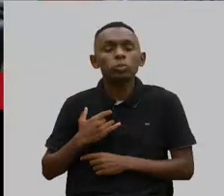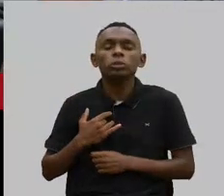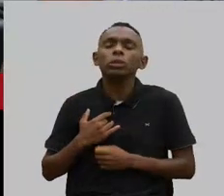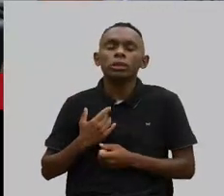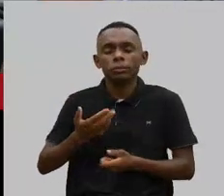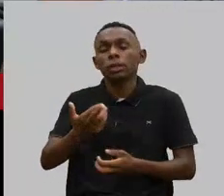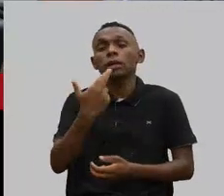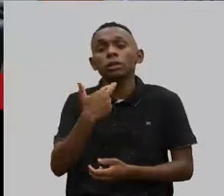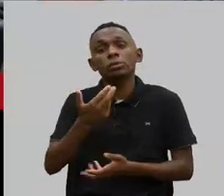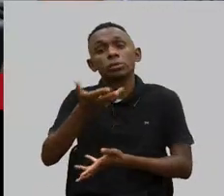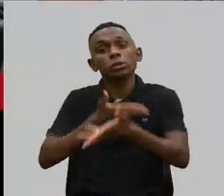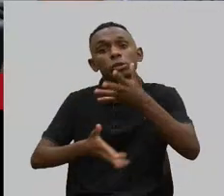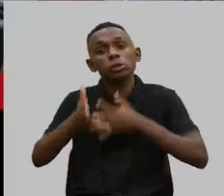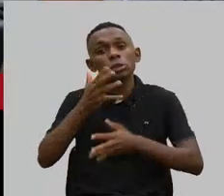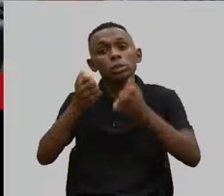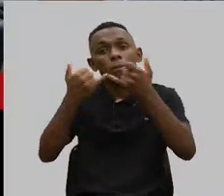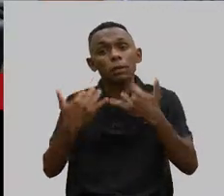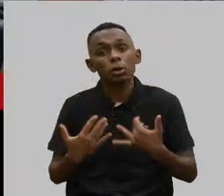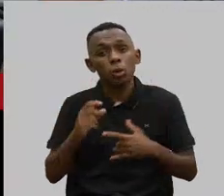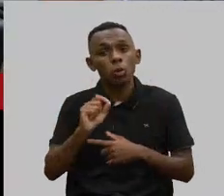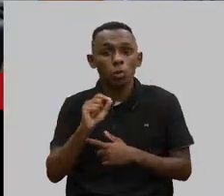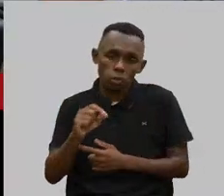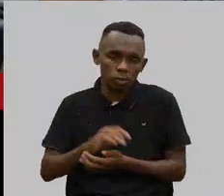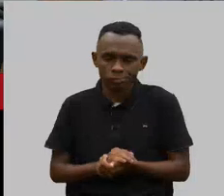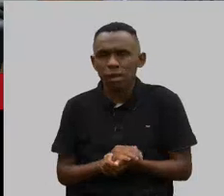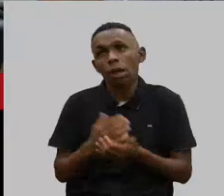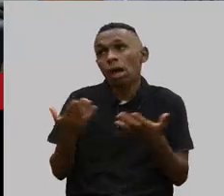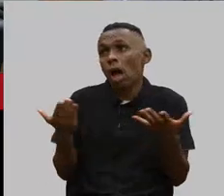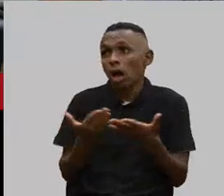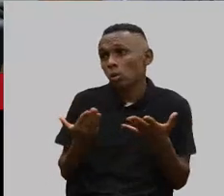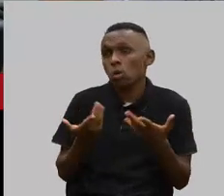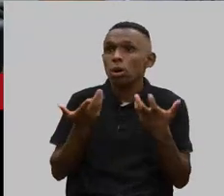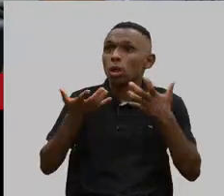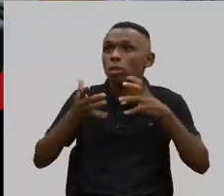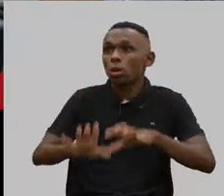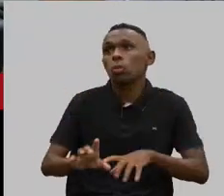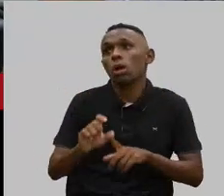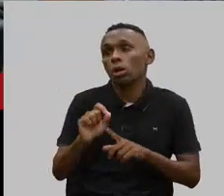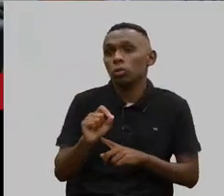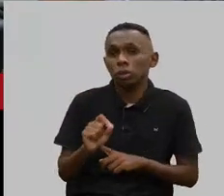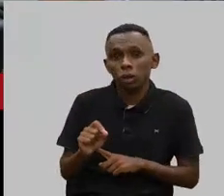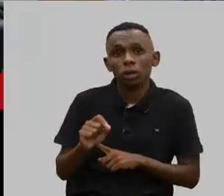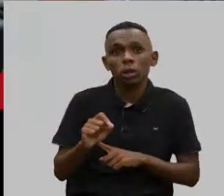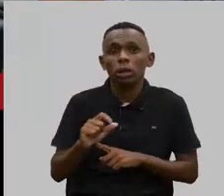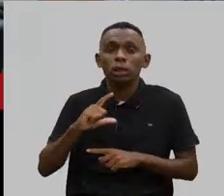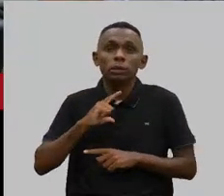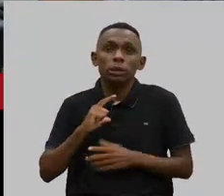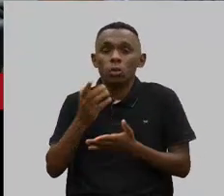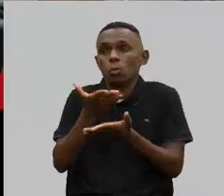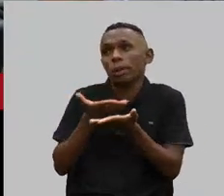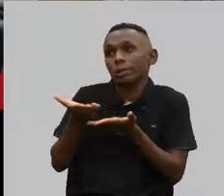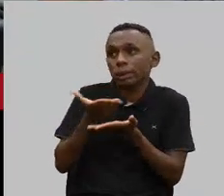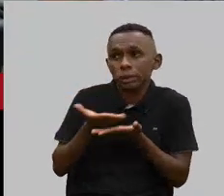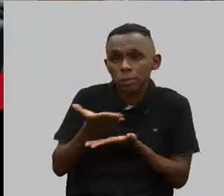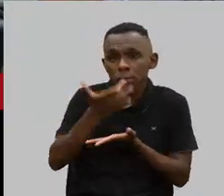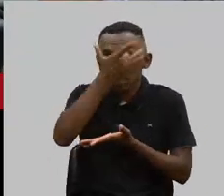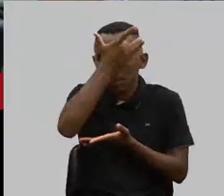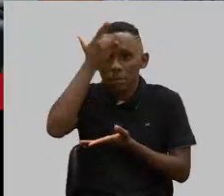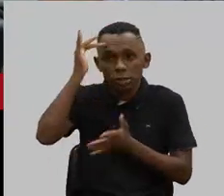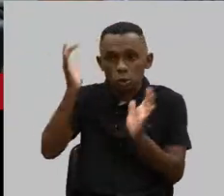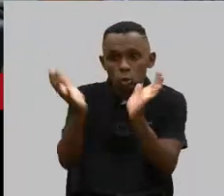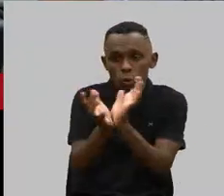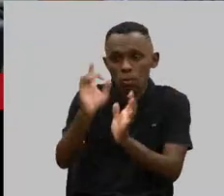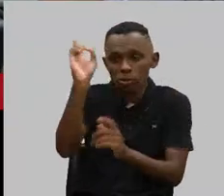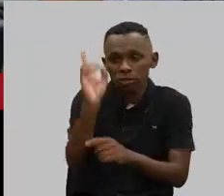falaram? A gente, agora, não quer ter um atendimento para as pessoas com